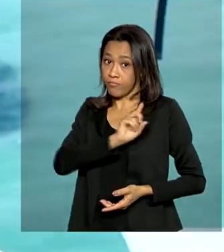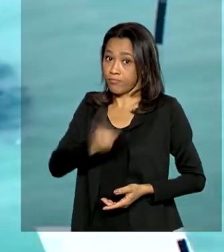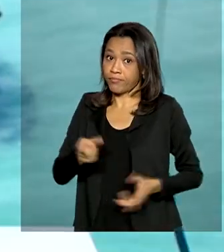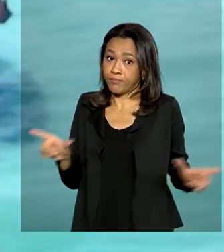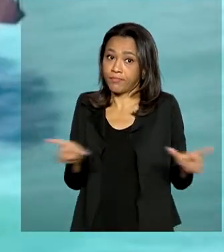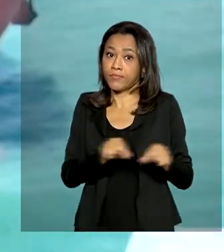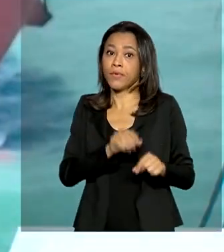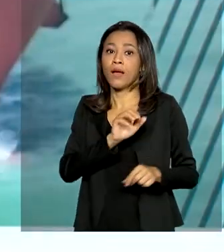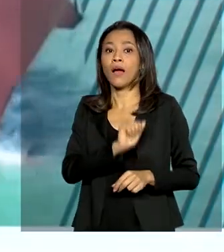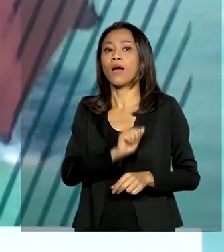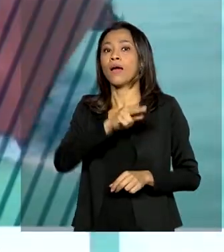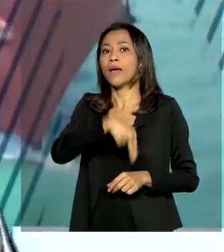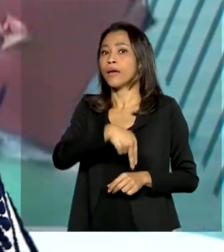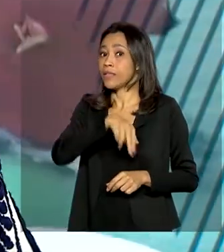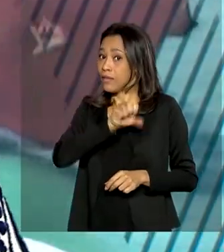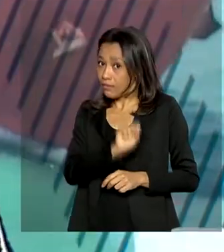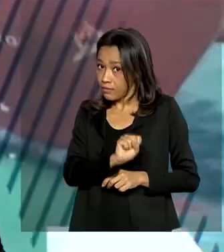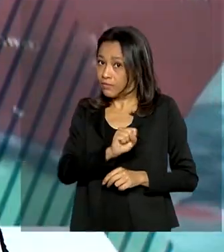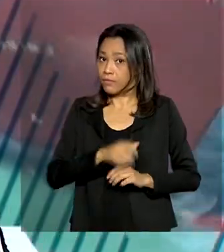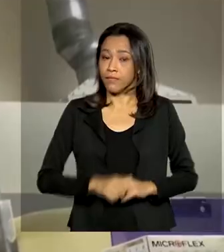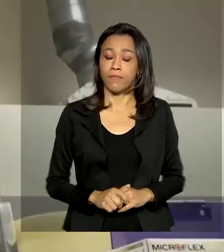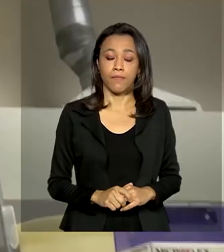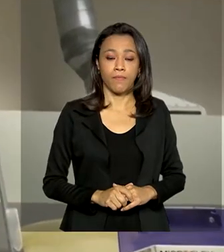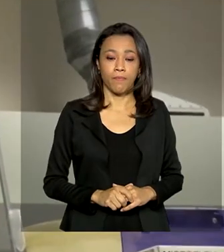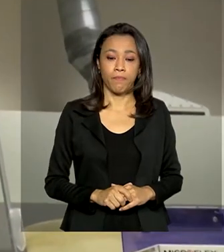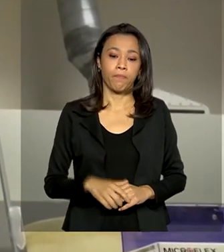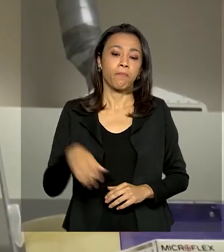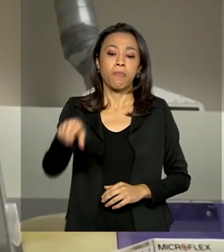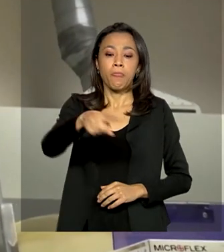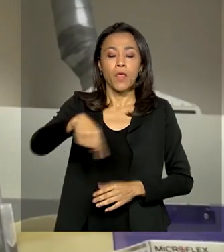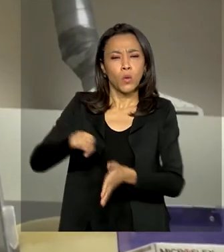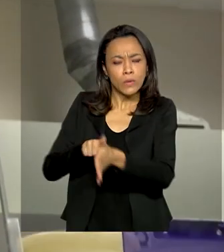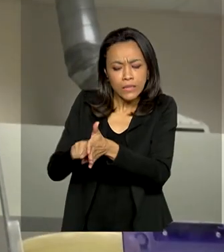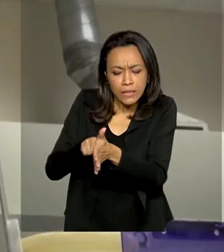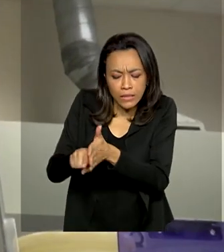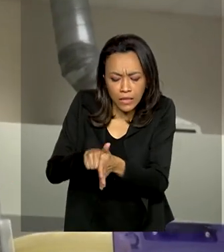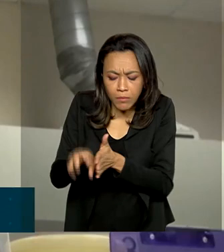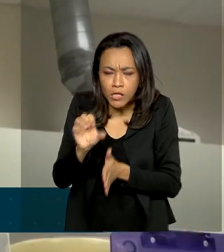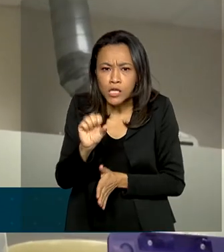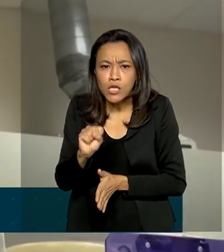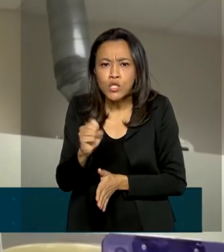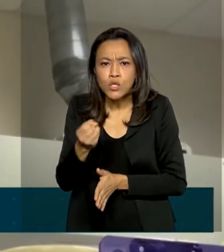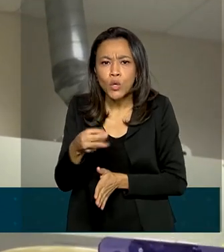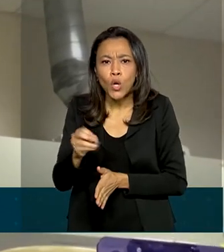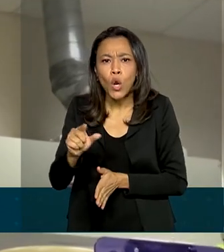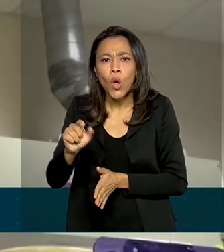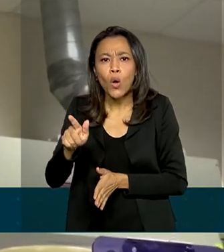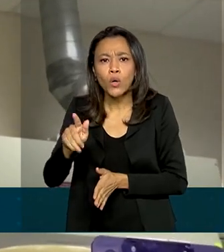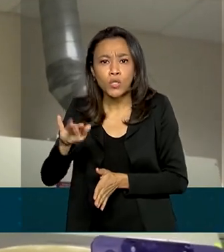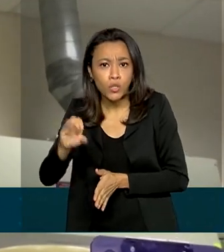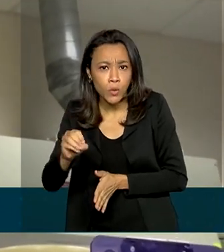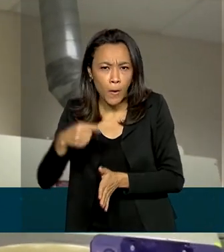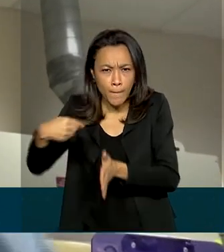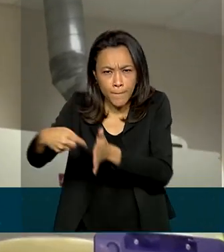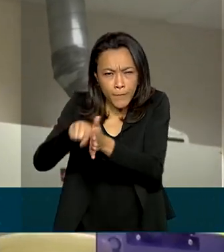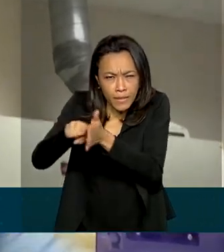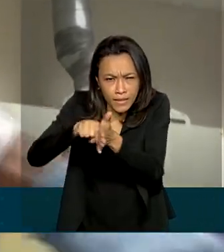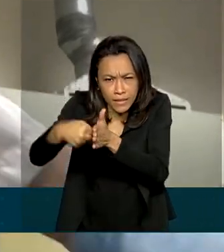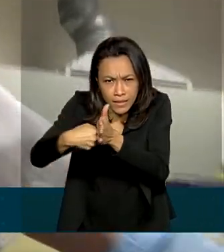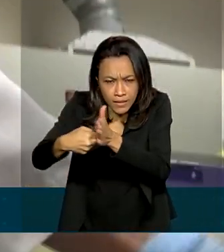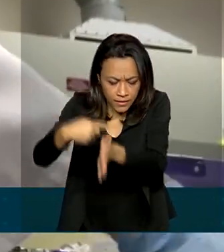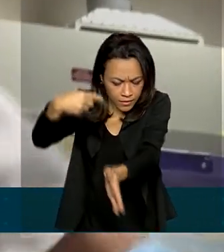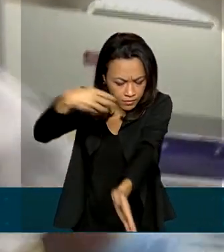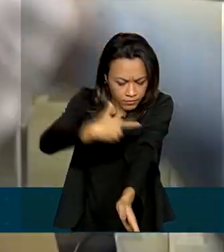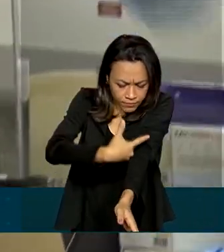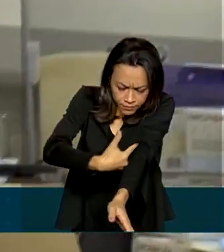de Saúde Suplementar, a ANS. Os exames sorológicos pesquisam anticorpos no sangue e podem detectar